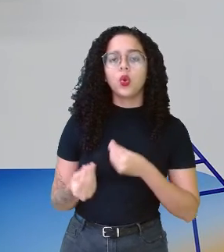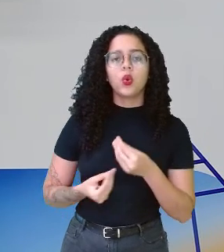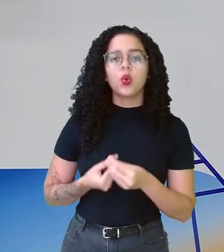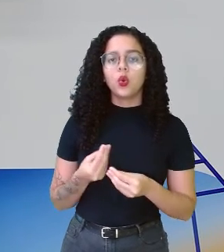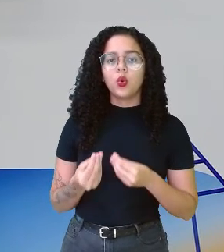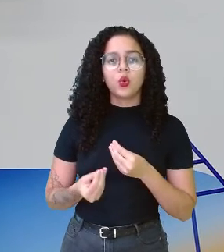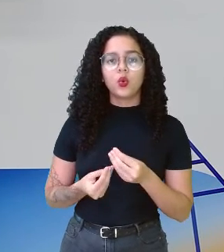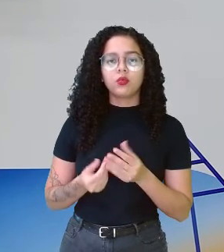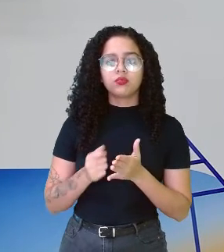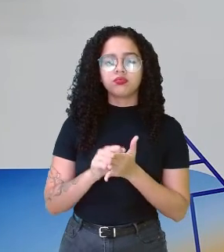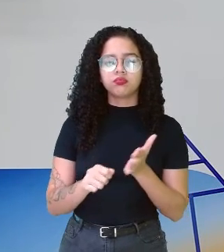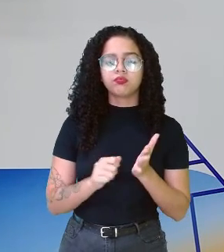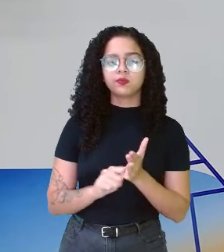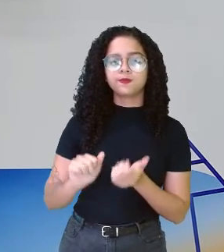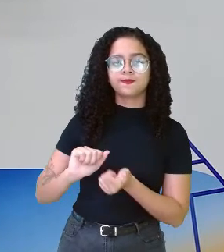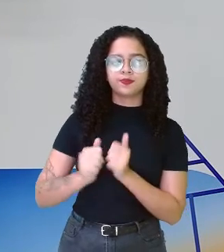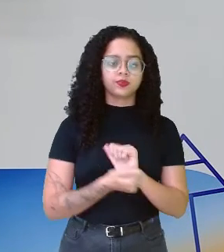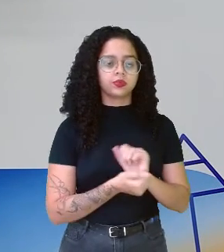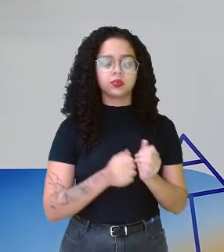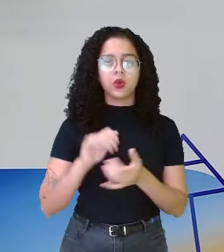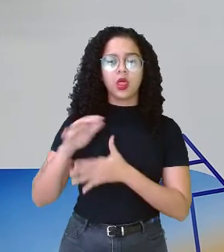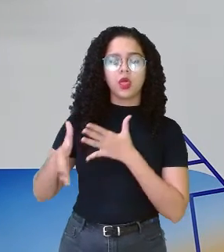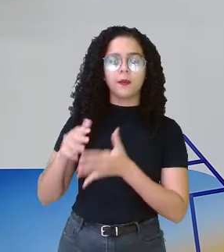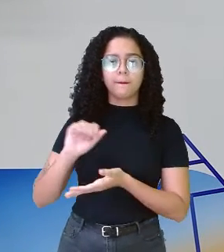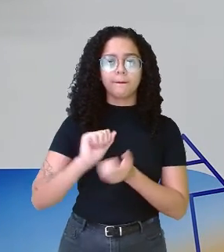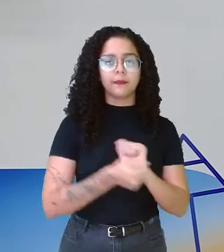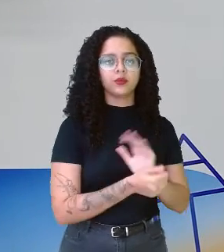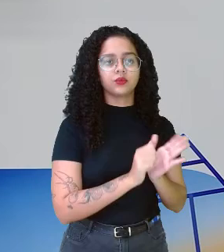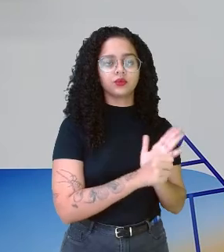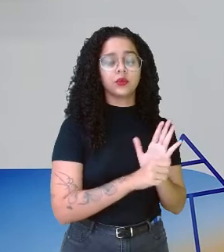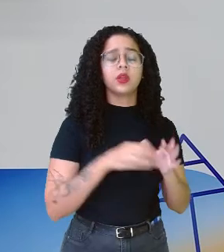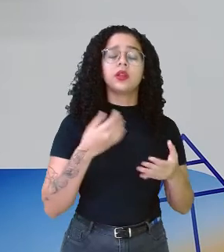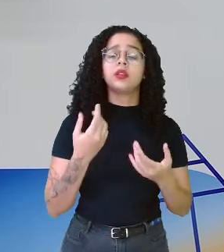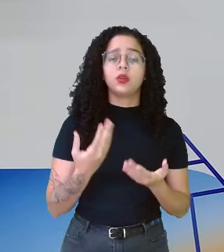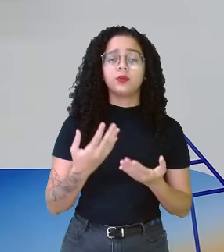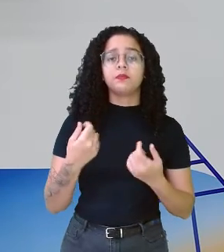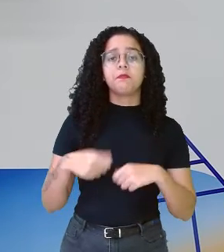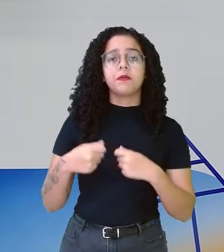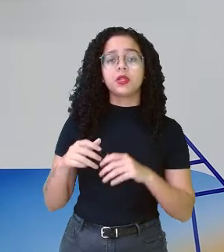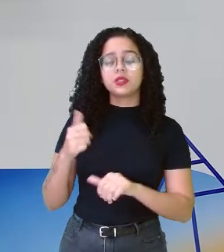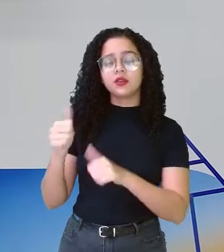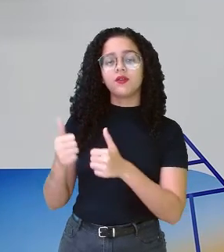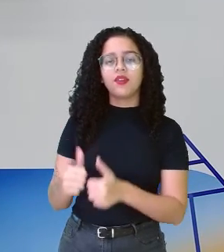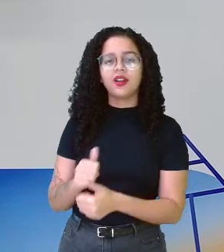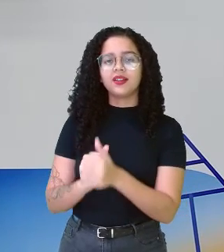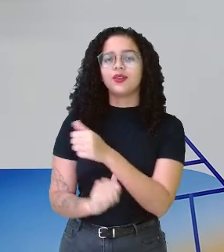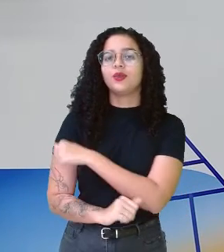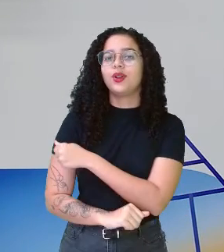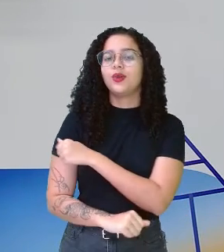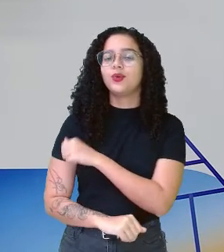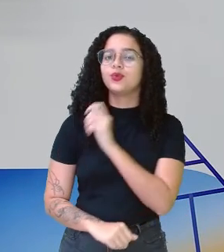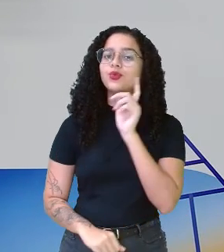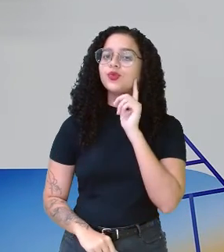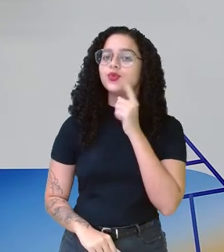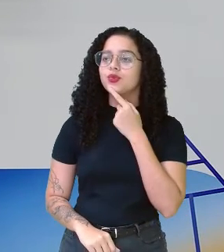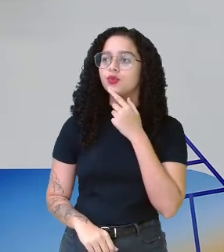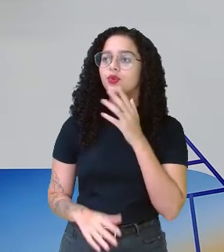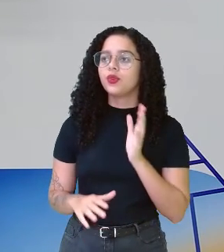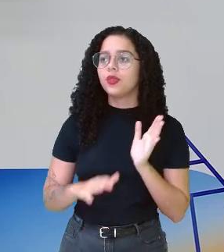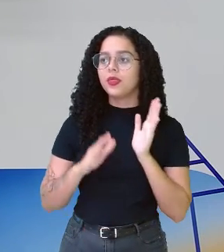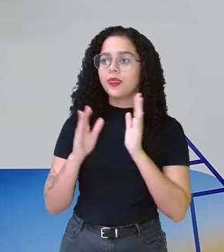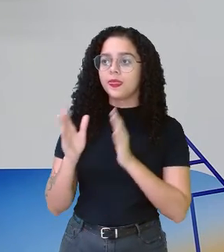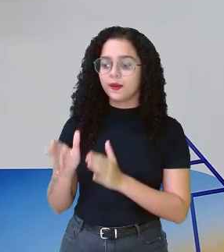escrita. Então, por que não avaliar esse estudante surdo na parte escrita, na